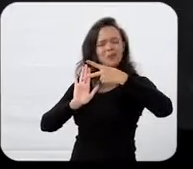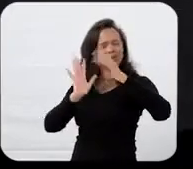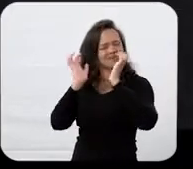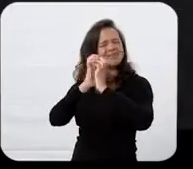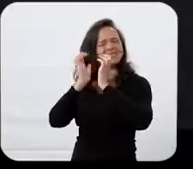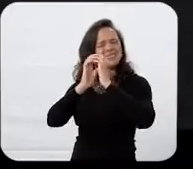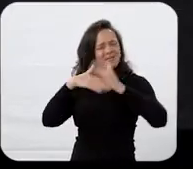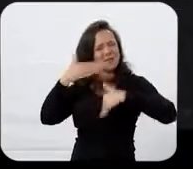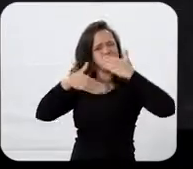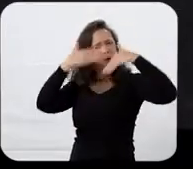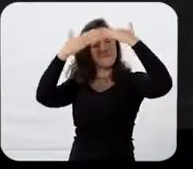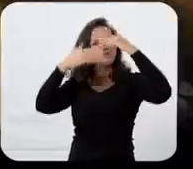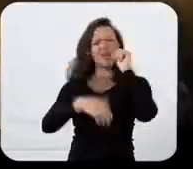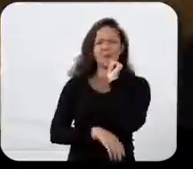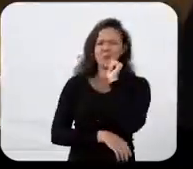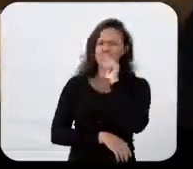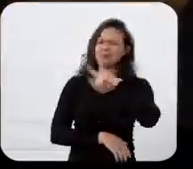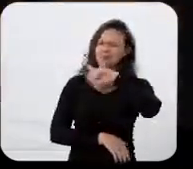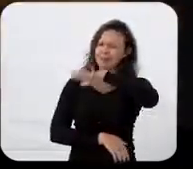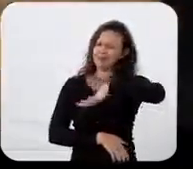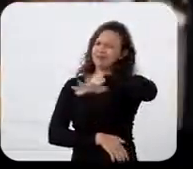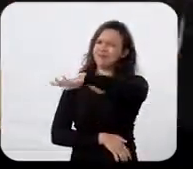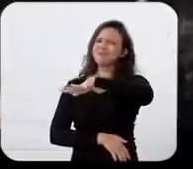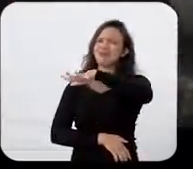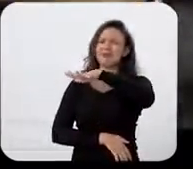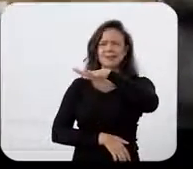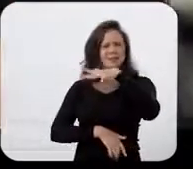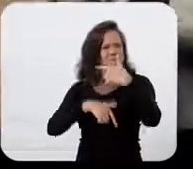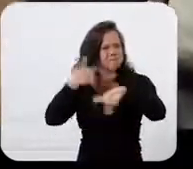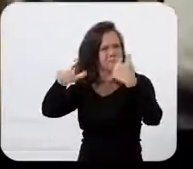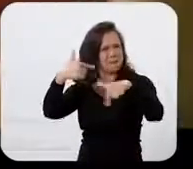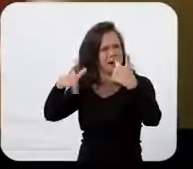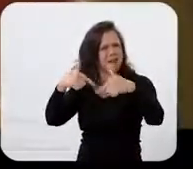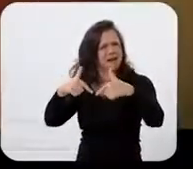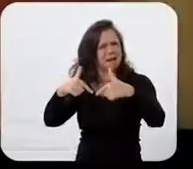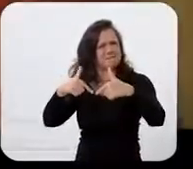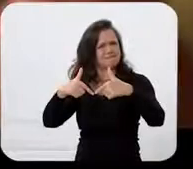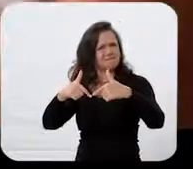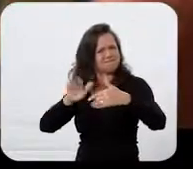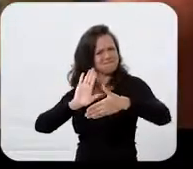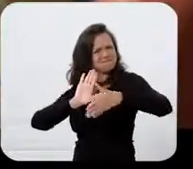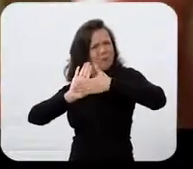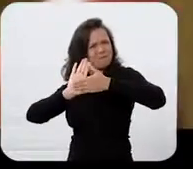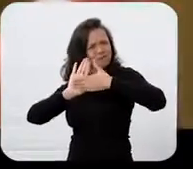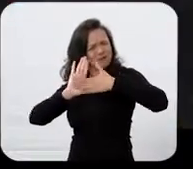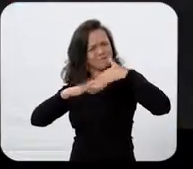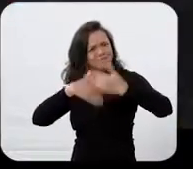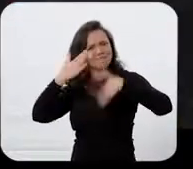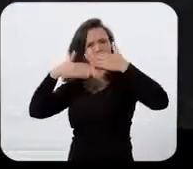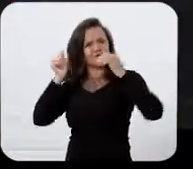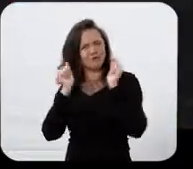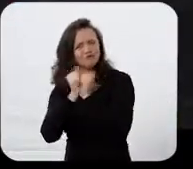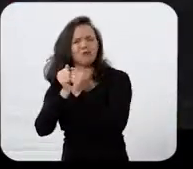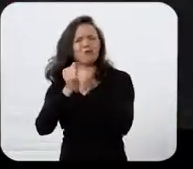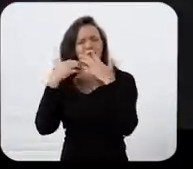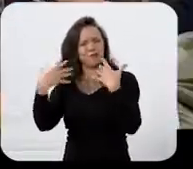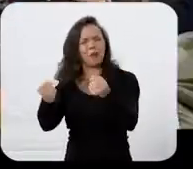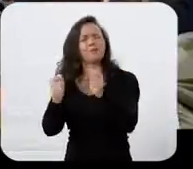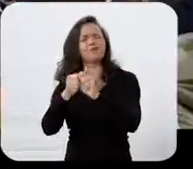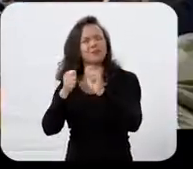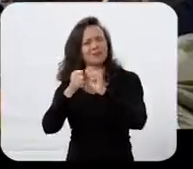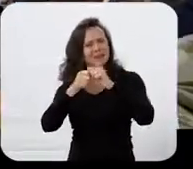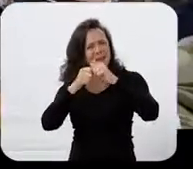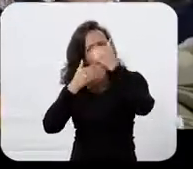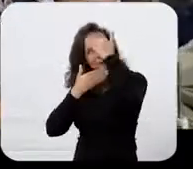Recife que a gente quer construir. Que as mulheres tenham espaço, tenham vez, possam ser protagonistas, e a gente vai fazer isso juntos. Tá certo?